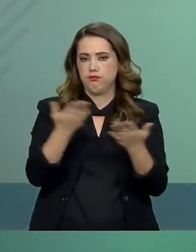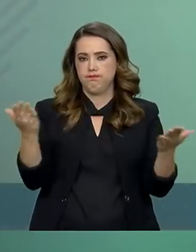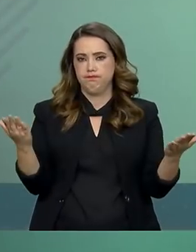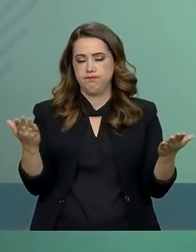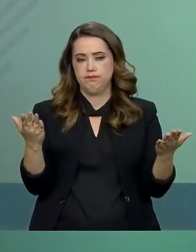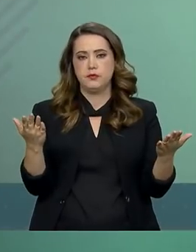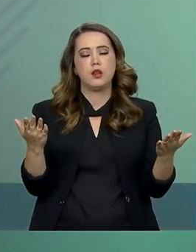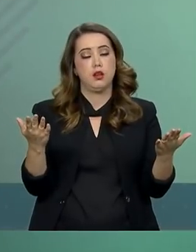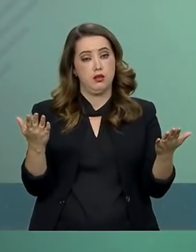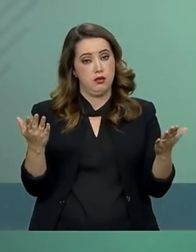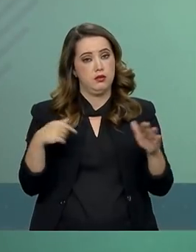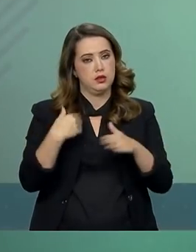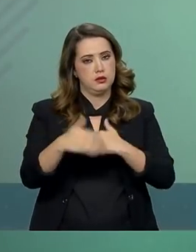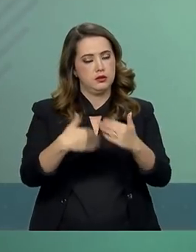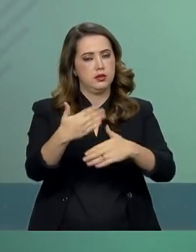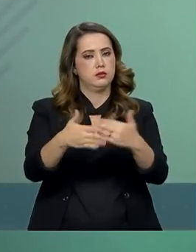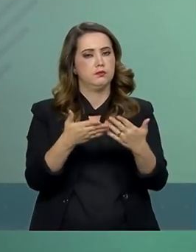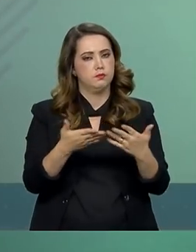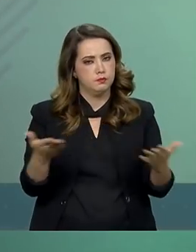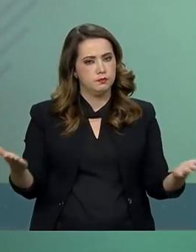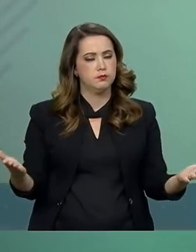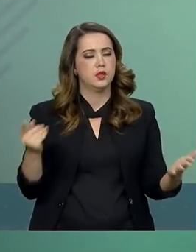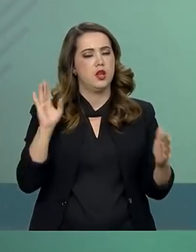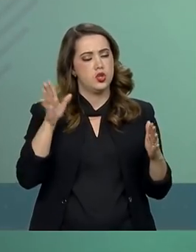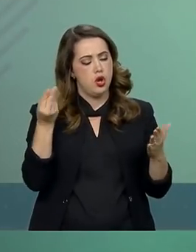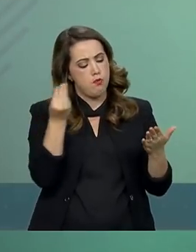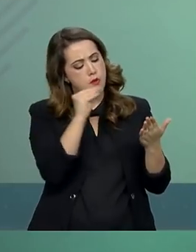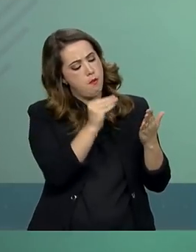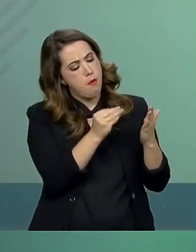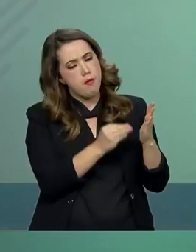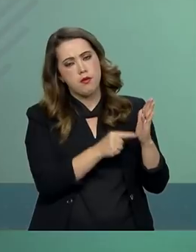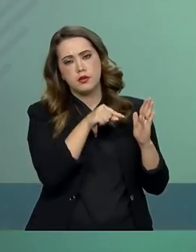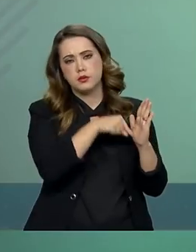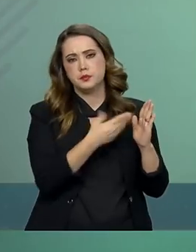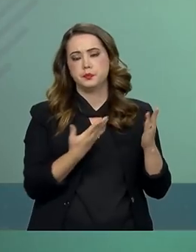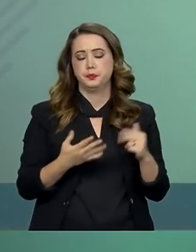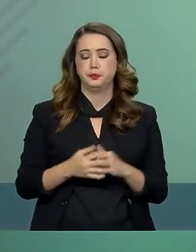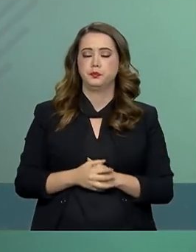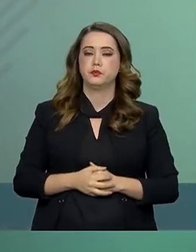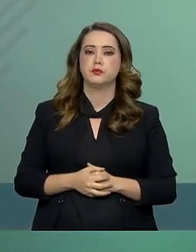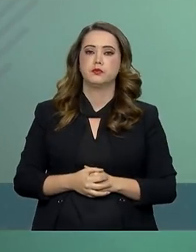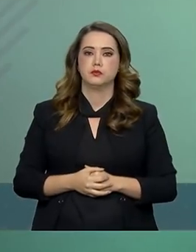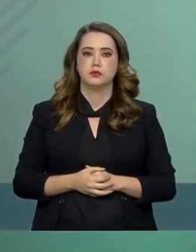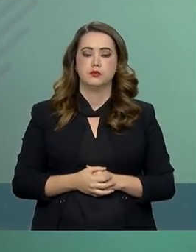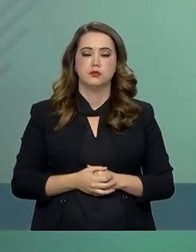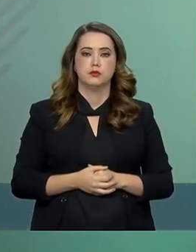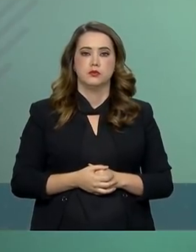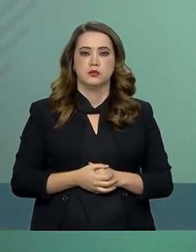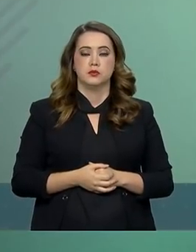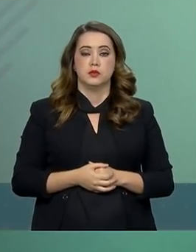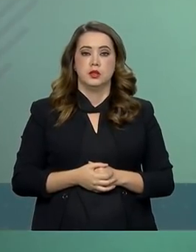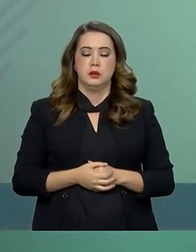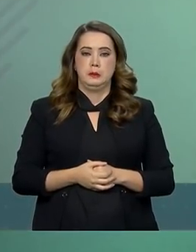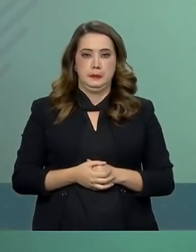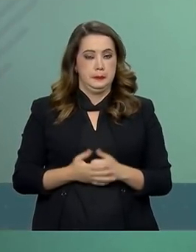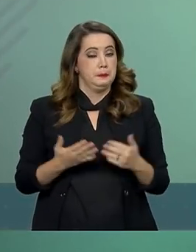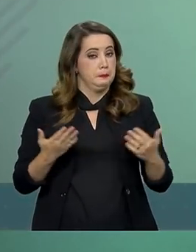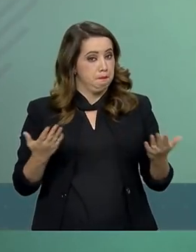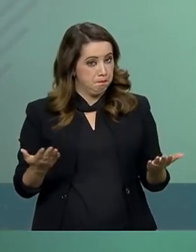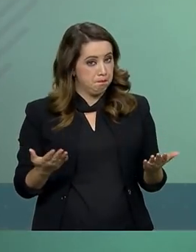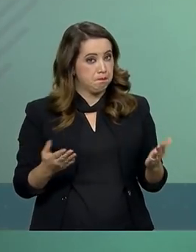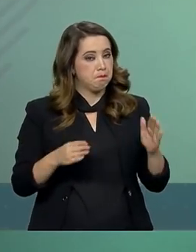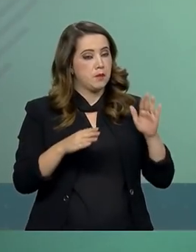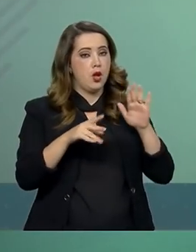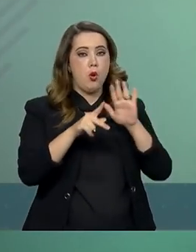a serem avançadas por vocês já estarão contestadas. por ser um projeto de lei,